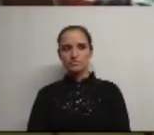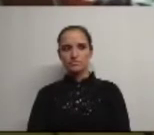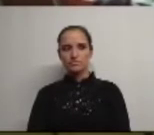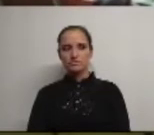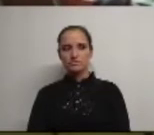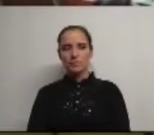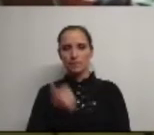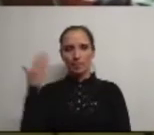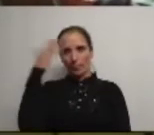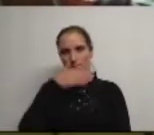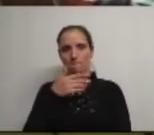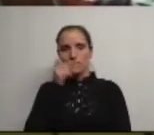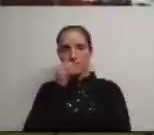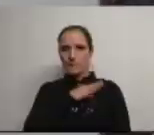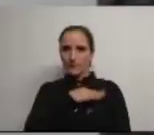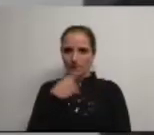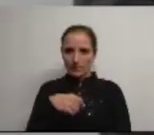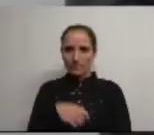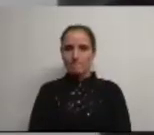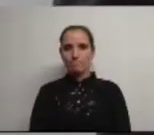Boa noite, Sr. Presidente.